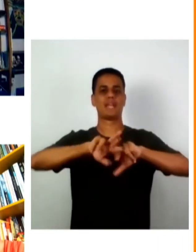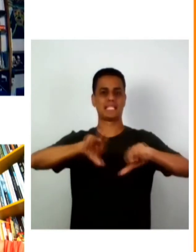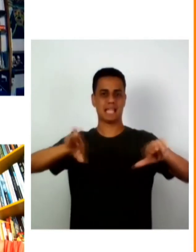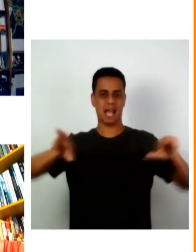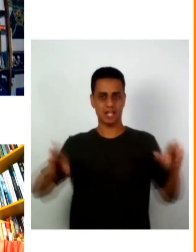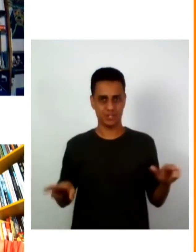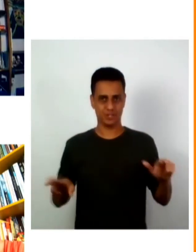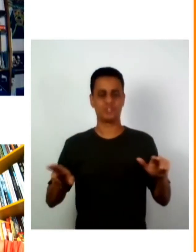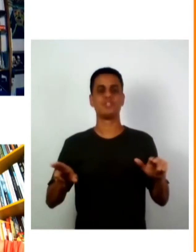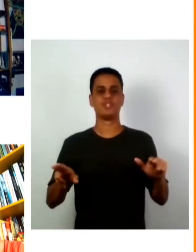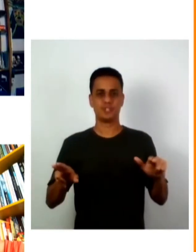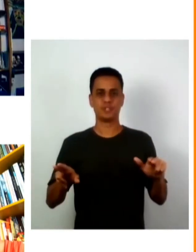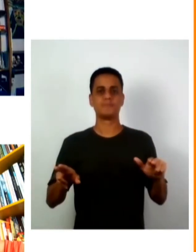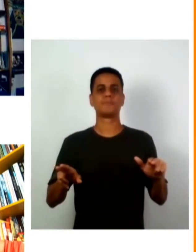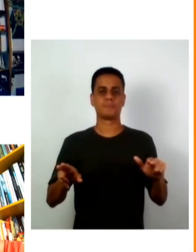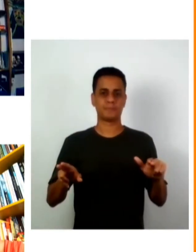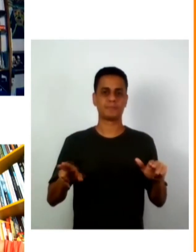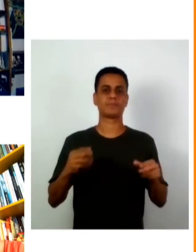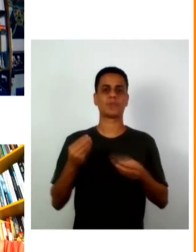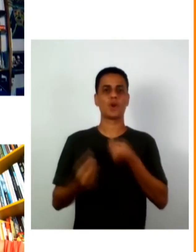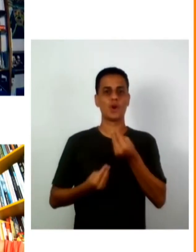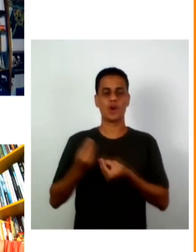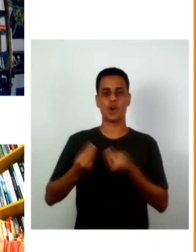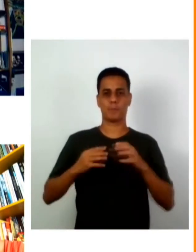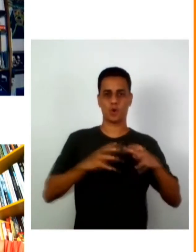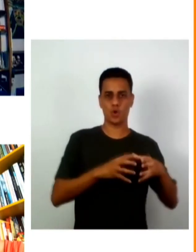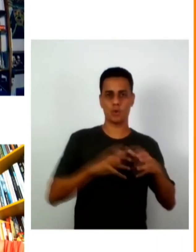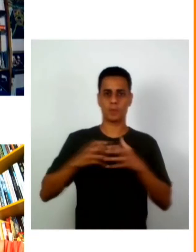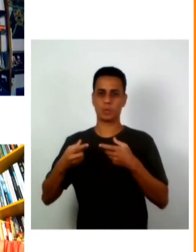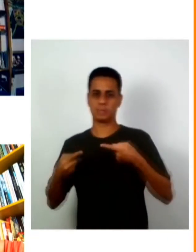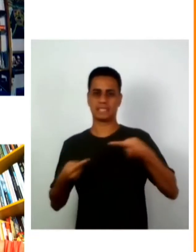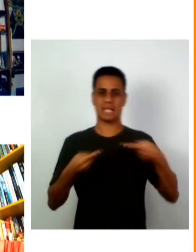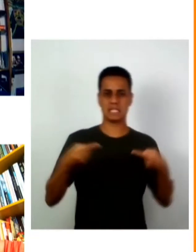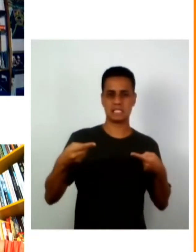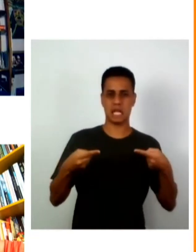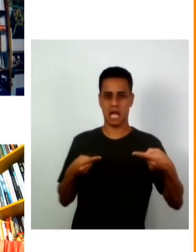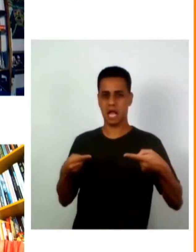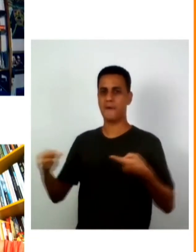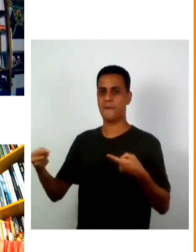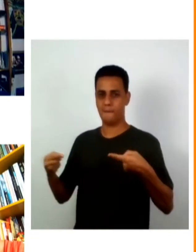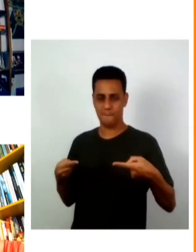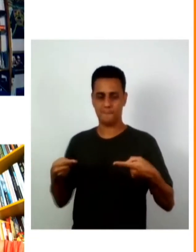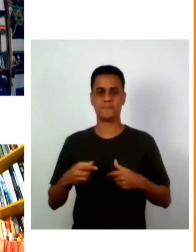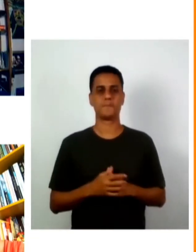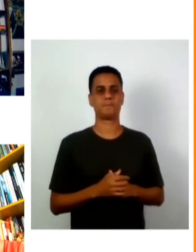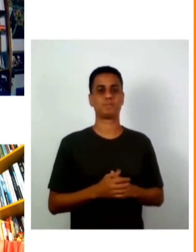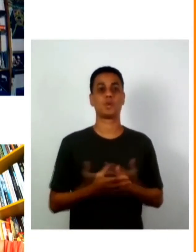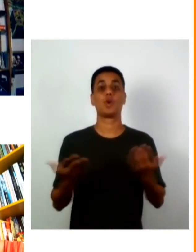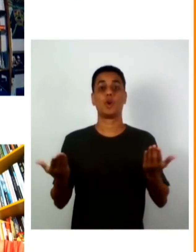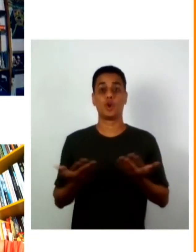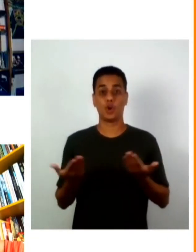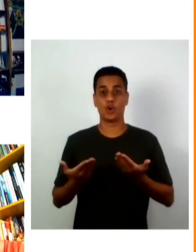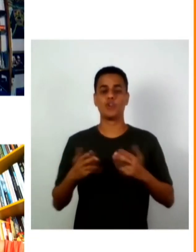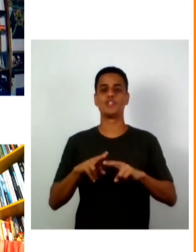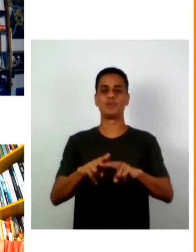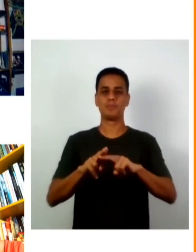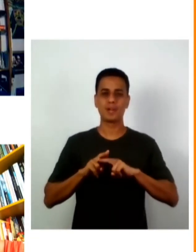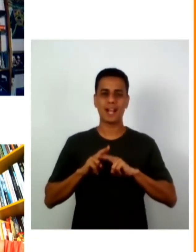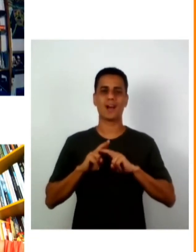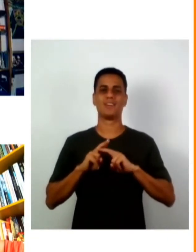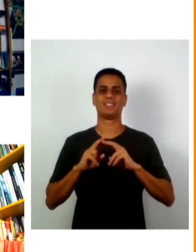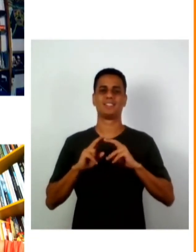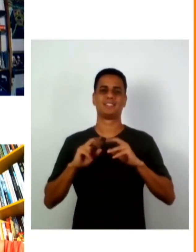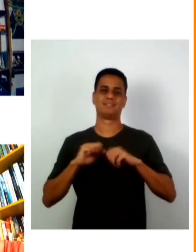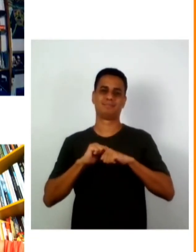relação à ascensão desses grupos hoje com o contexto do Covid a gente não tem falado